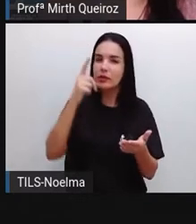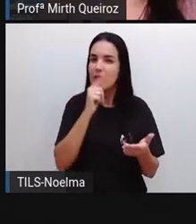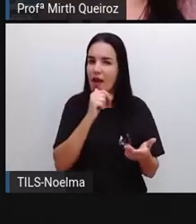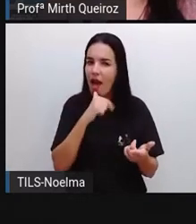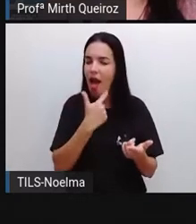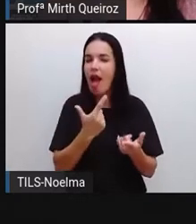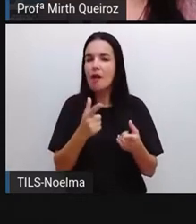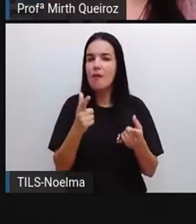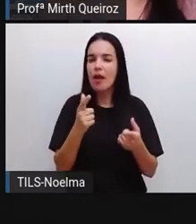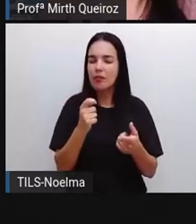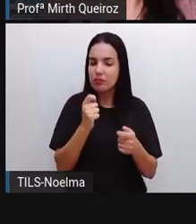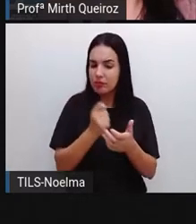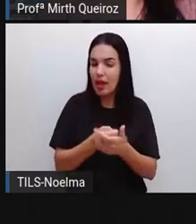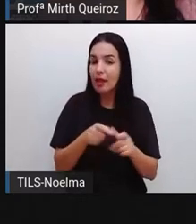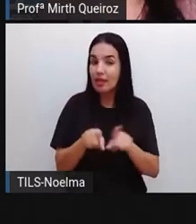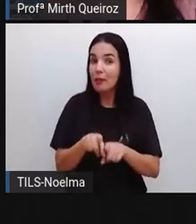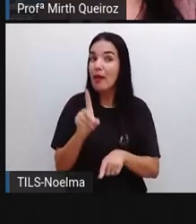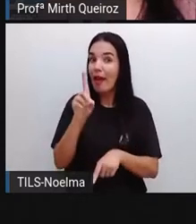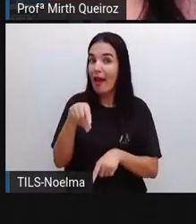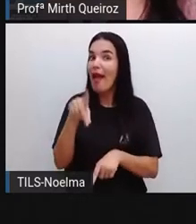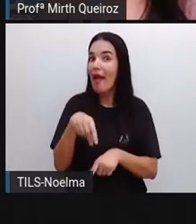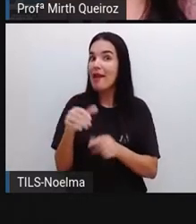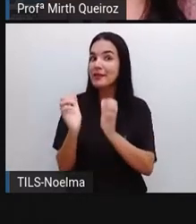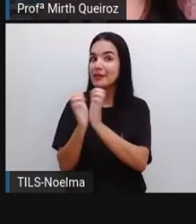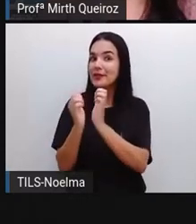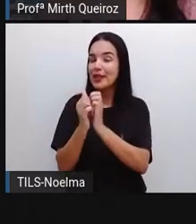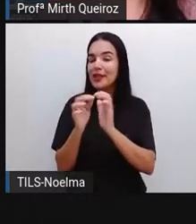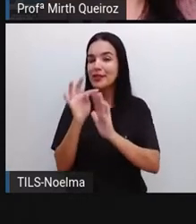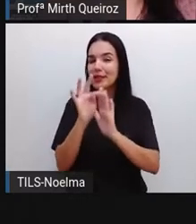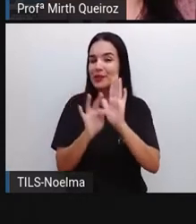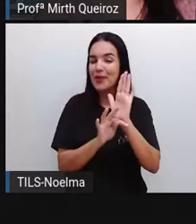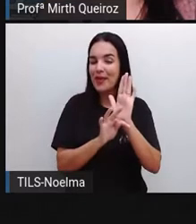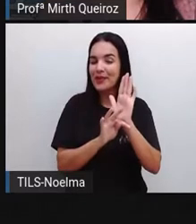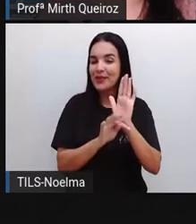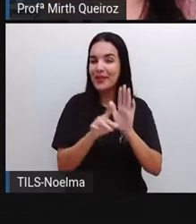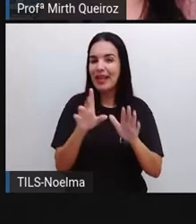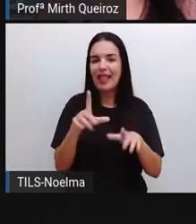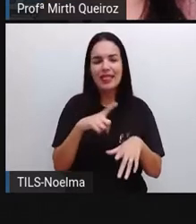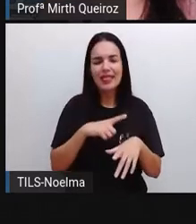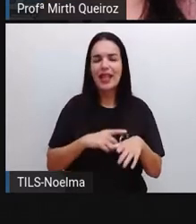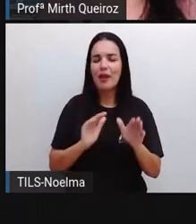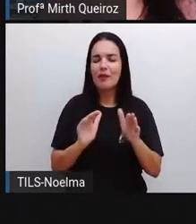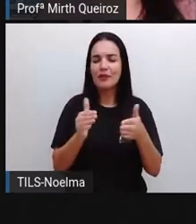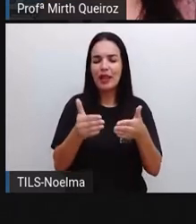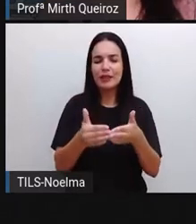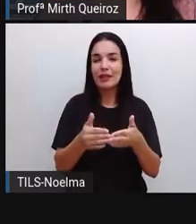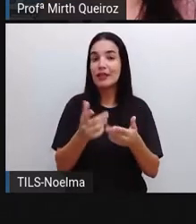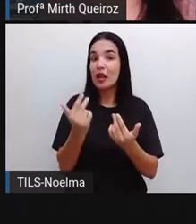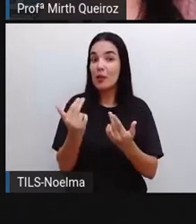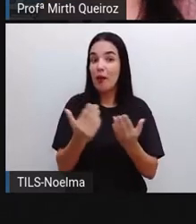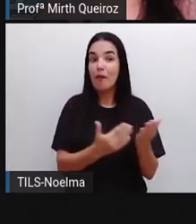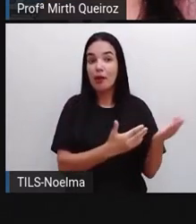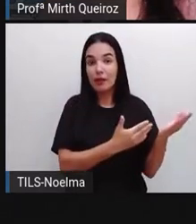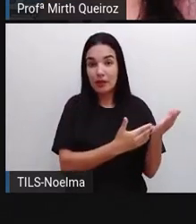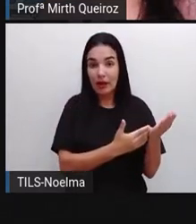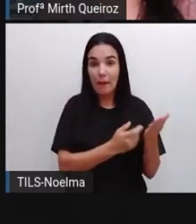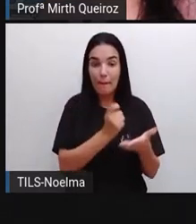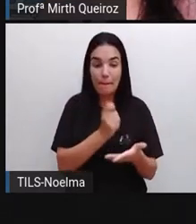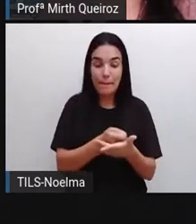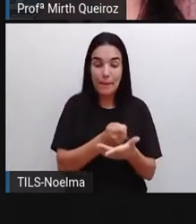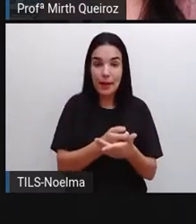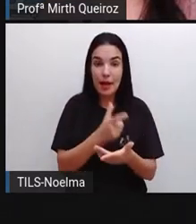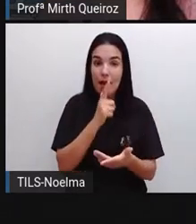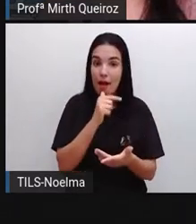gênero textual. E tem uma finalidade cada tipo de gênero, assim como acontece também com a conta de água. A gente dá para fazer uma